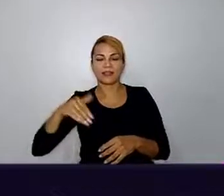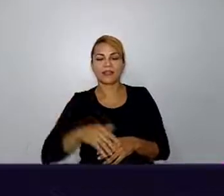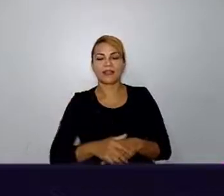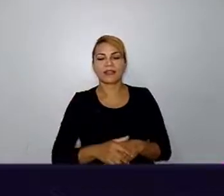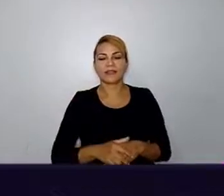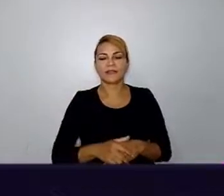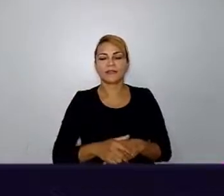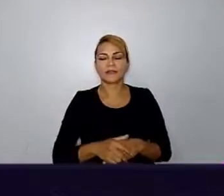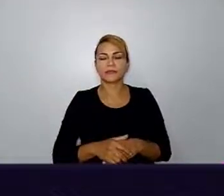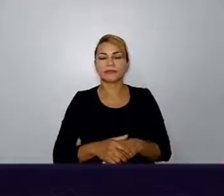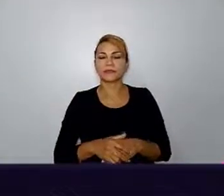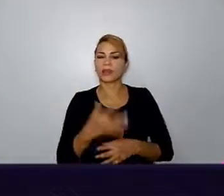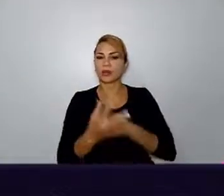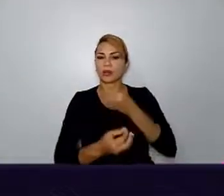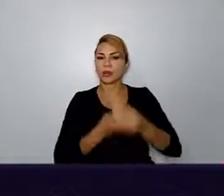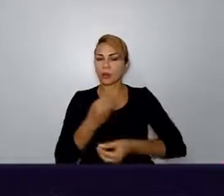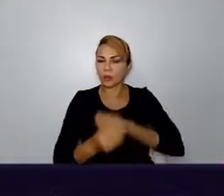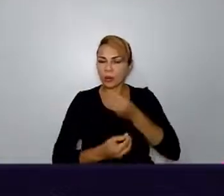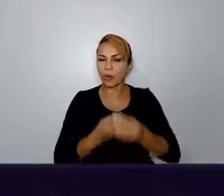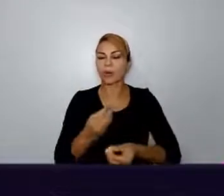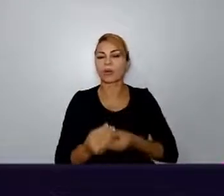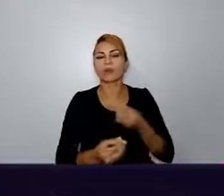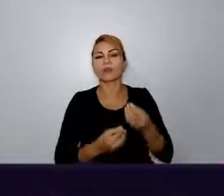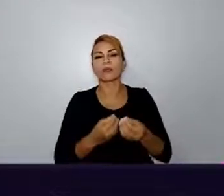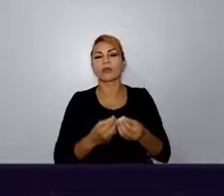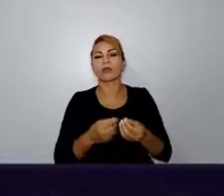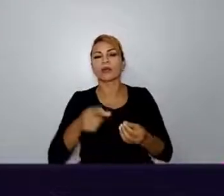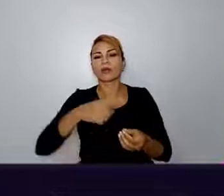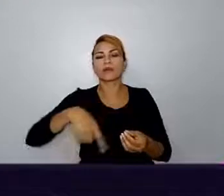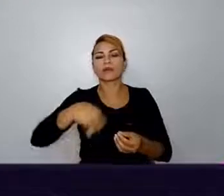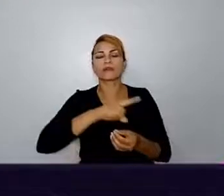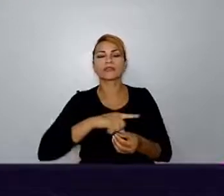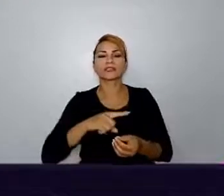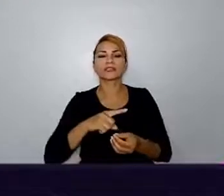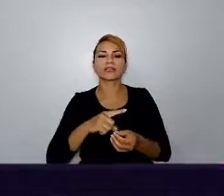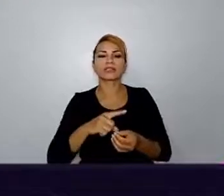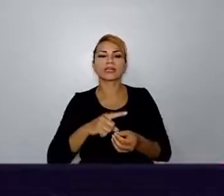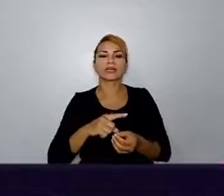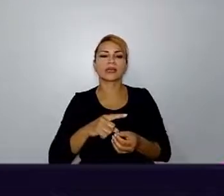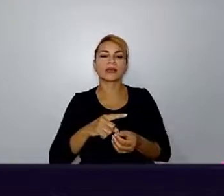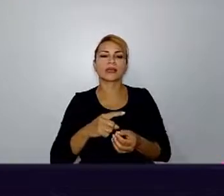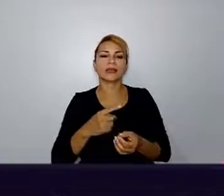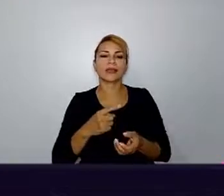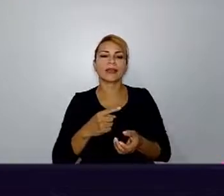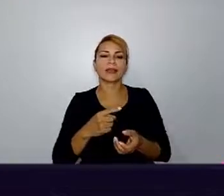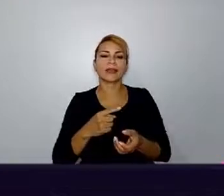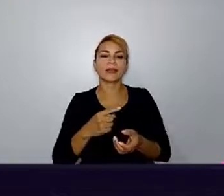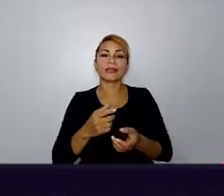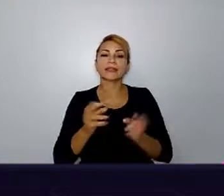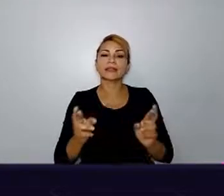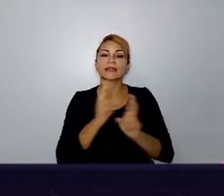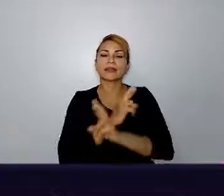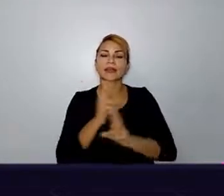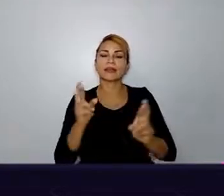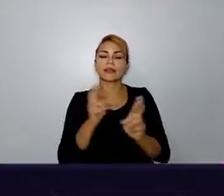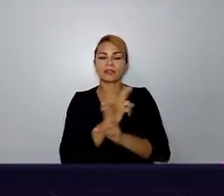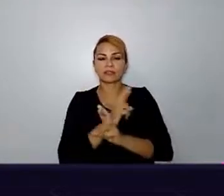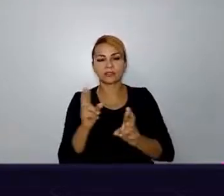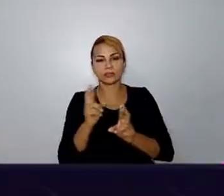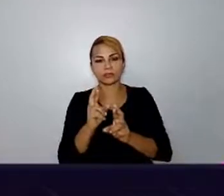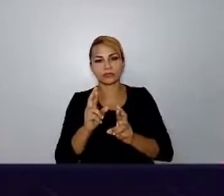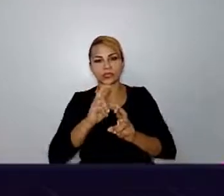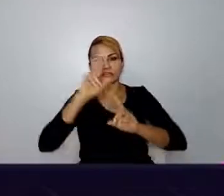Ana, como lidar com as diferenças culturais e de idioma em termos de comunicação? Pensando na sua